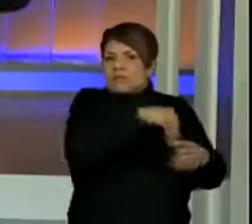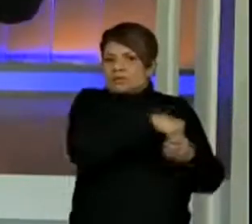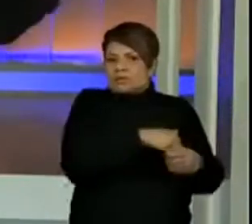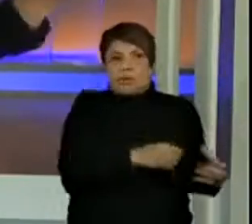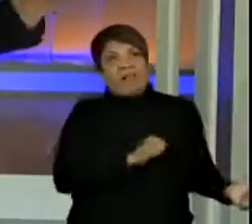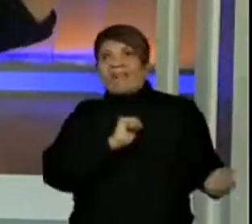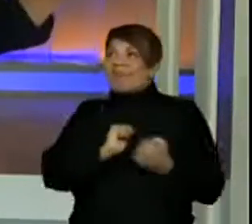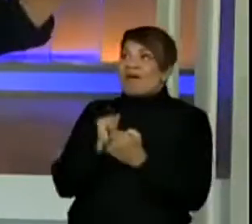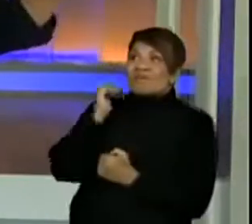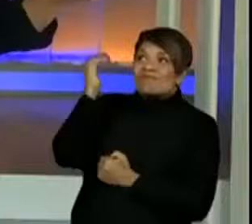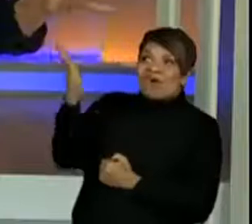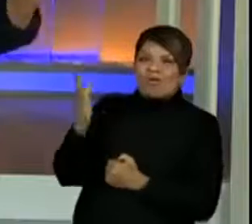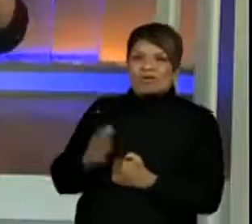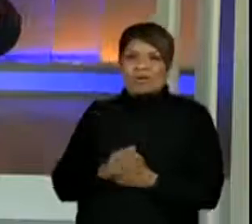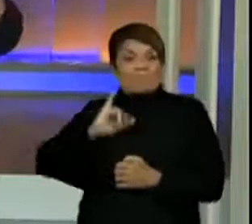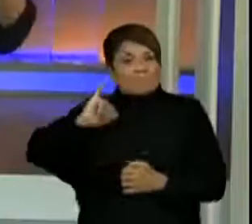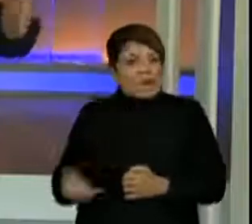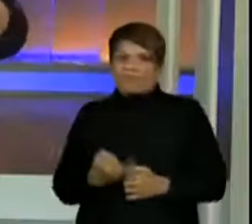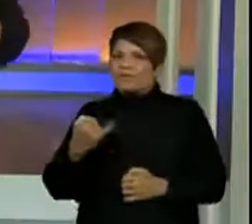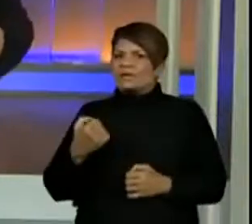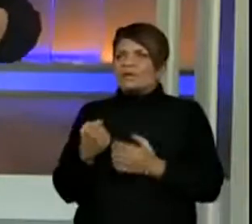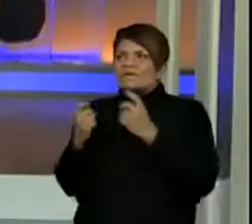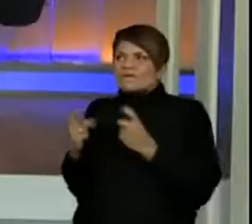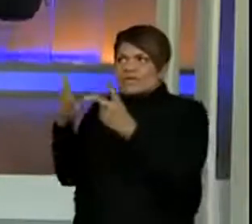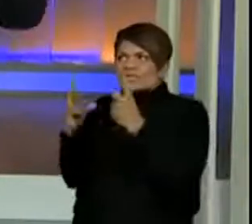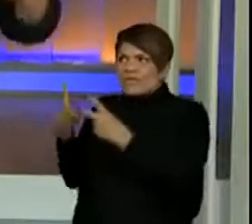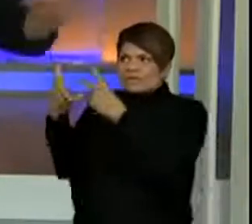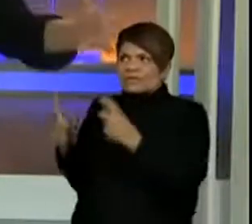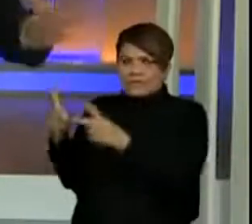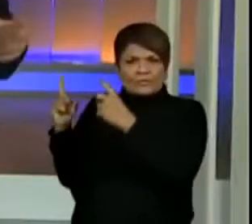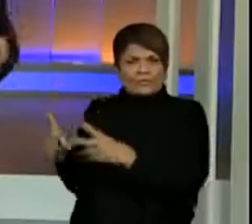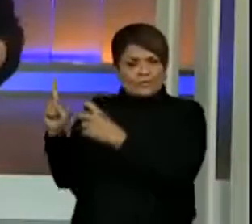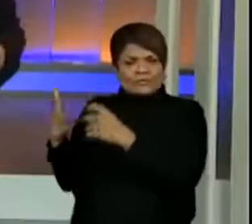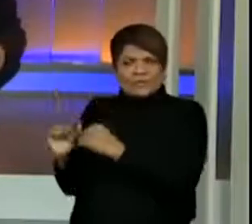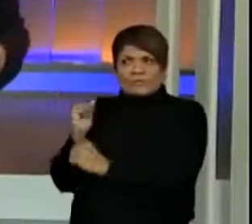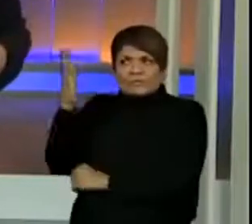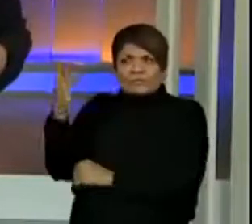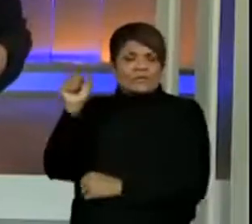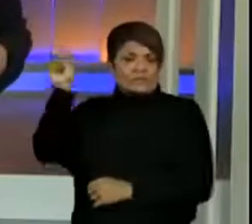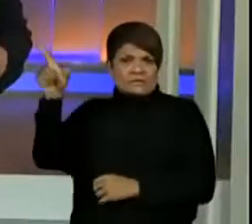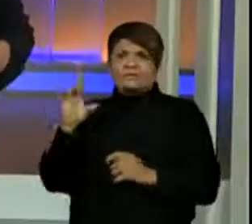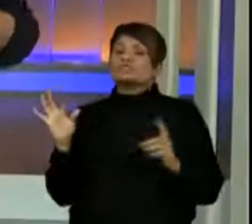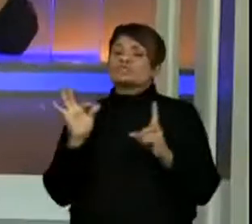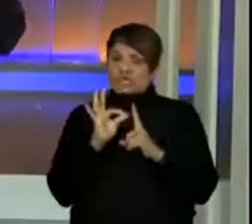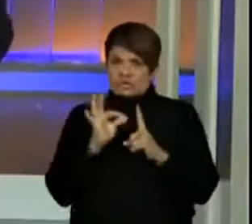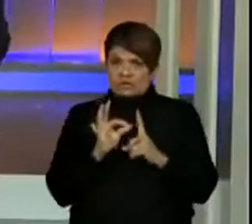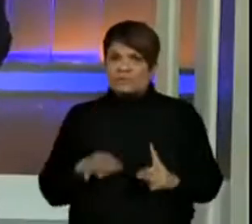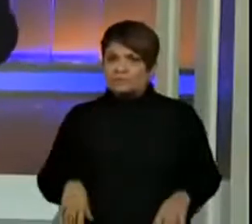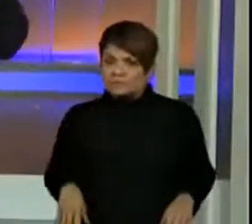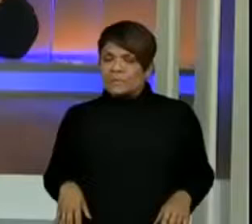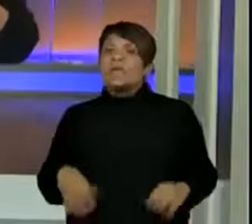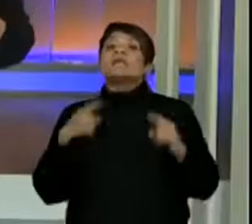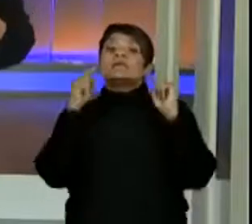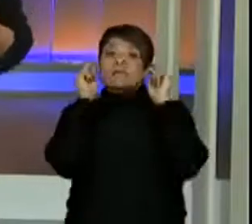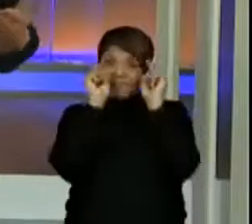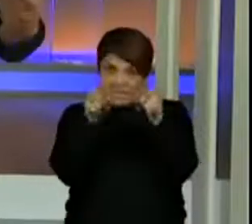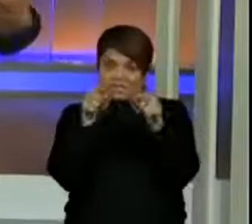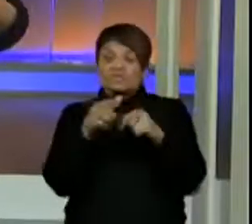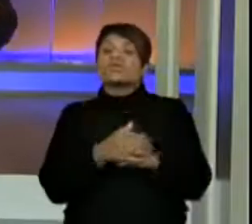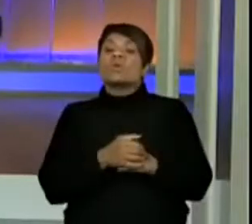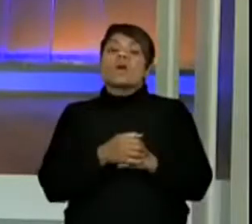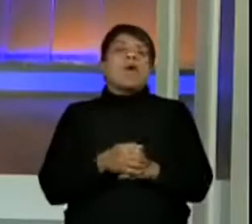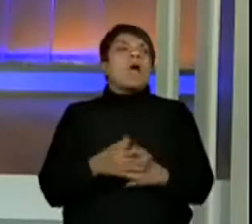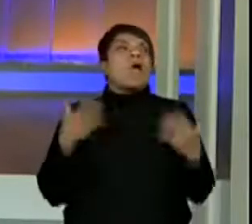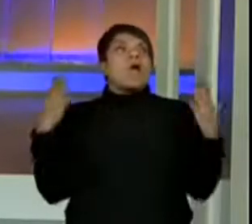mas lá fora do Brasil nós somos um dos maiores exportadores de soja e isso é graça